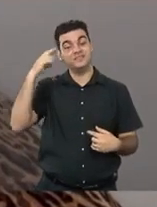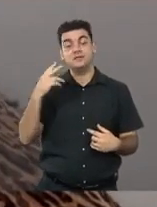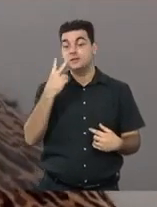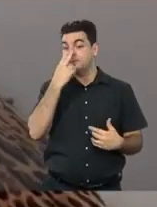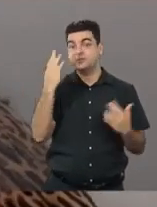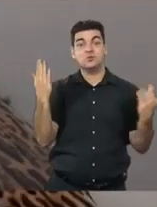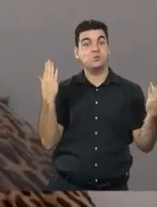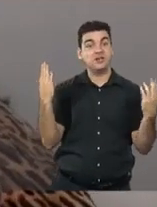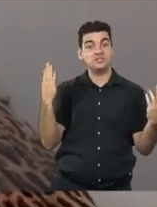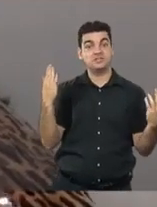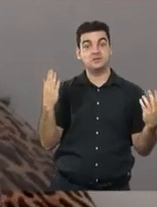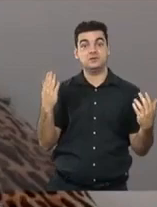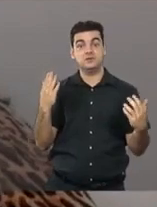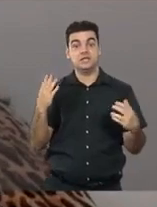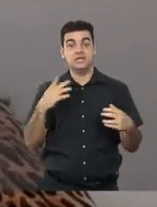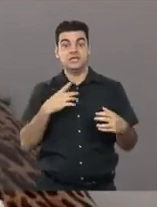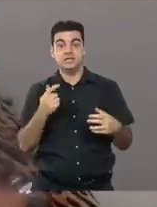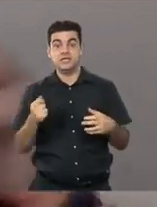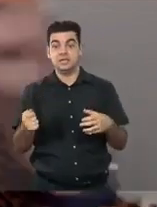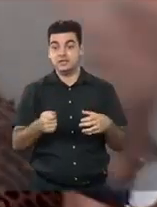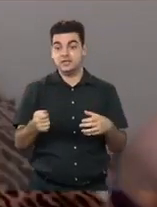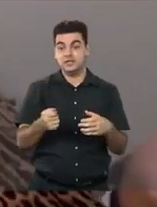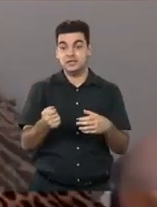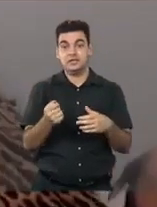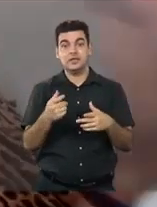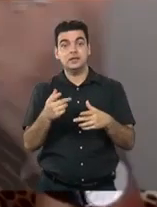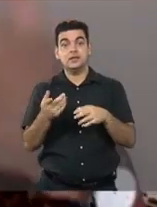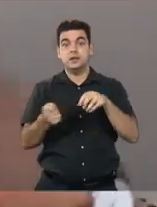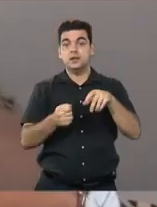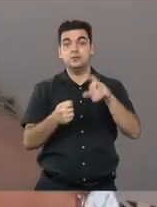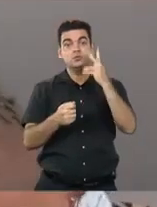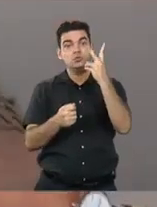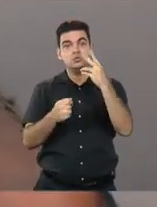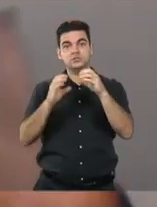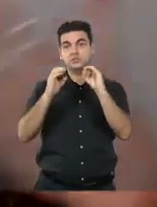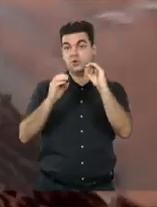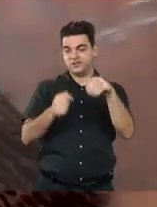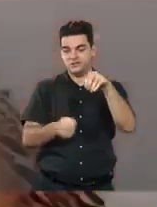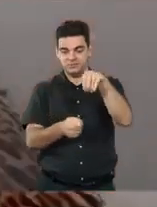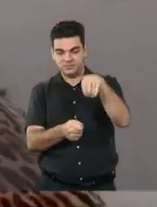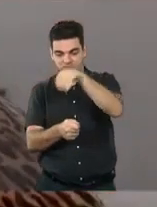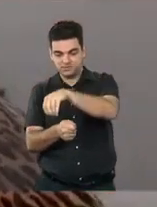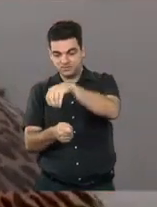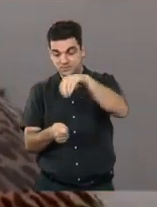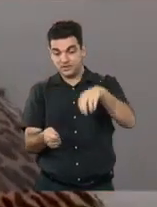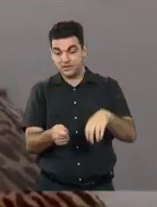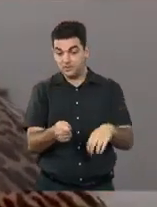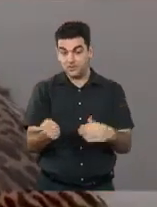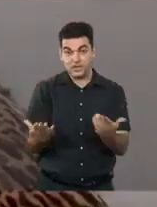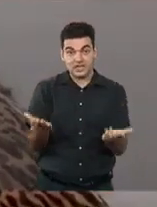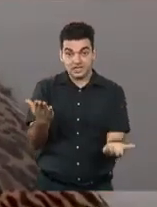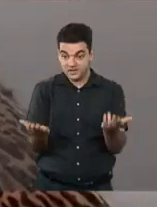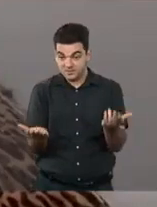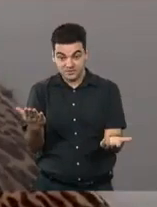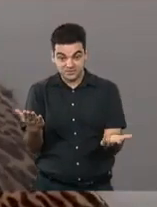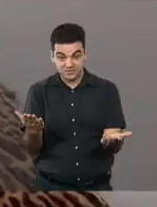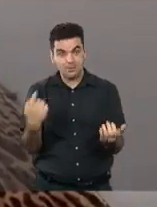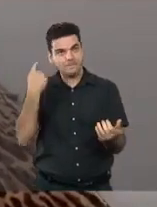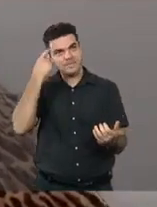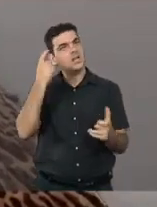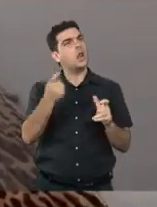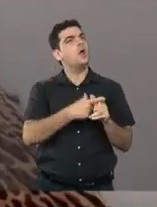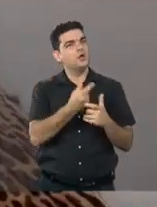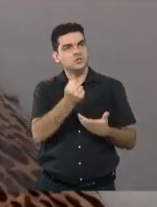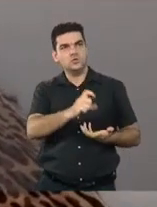raquete de ping-pong com duas bolinhas na mão. Uma do propósito e outra do lucro, porque a minha empresa precisa dar lucro. E aí me